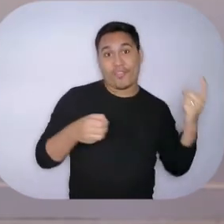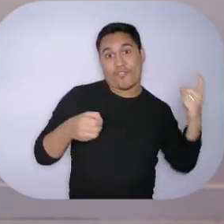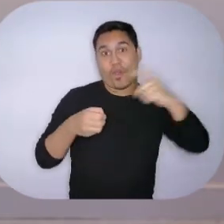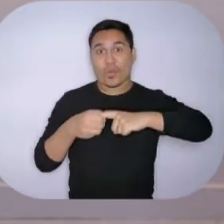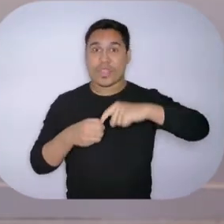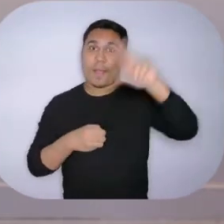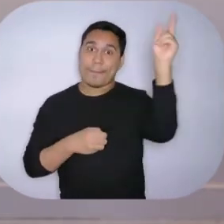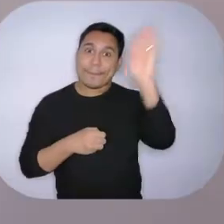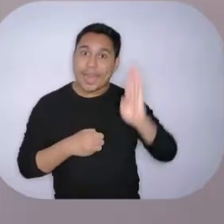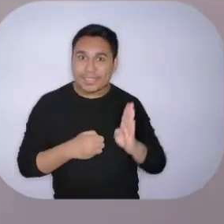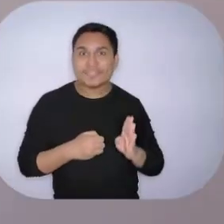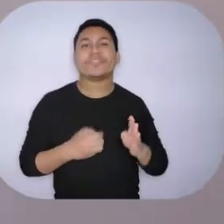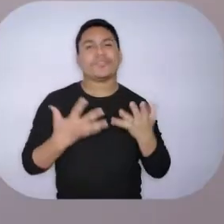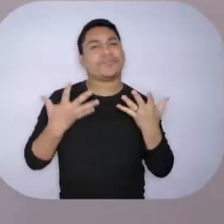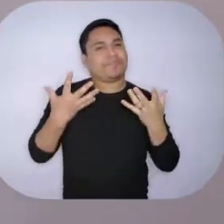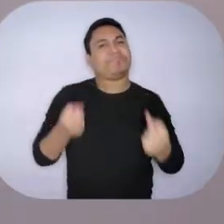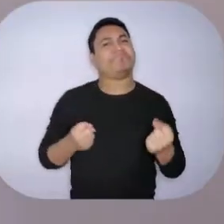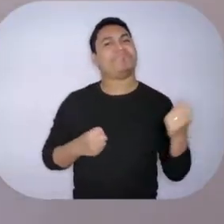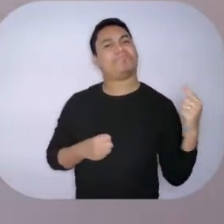E voltou.